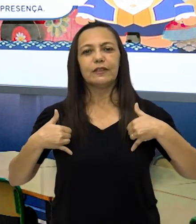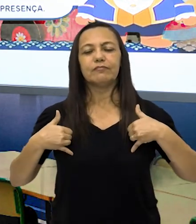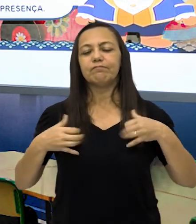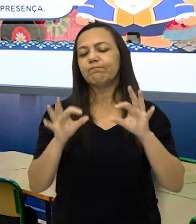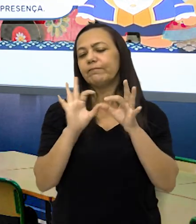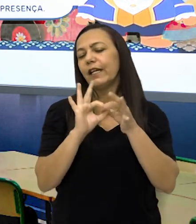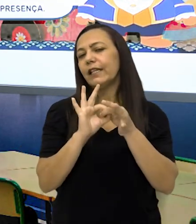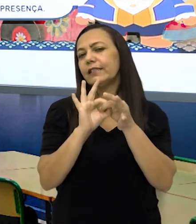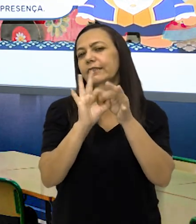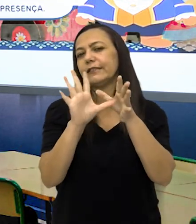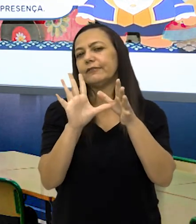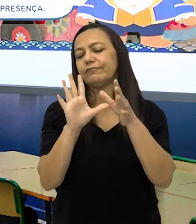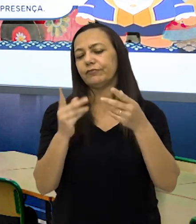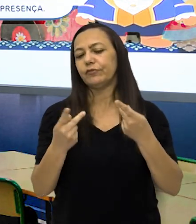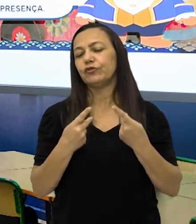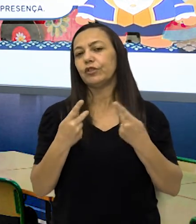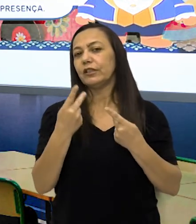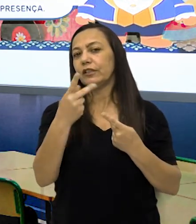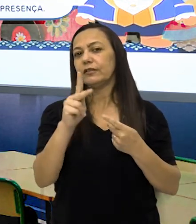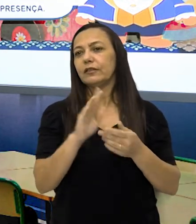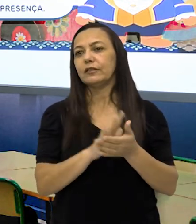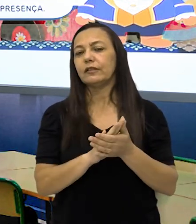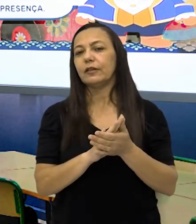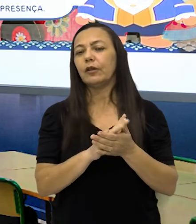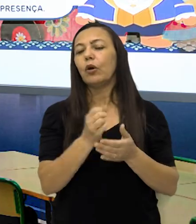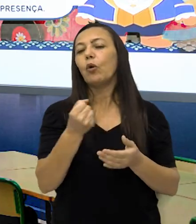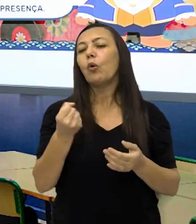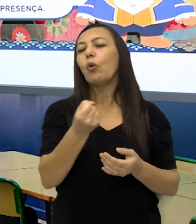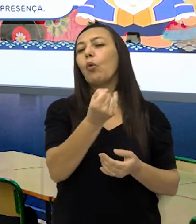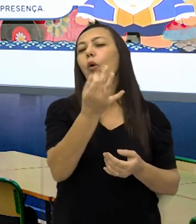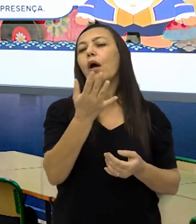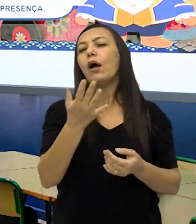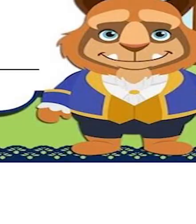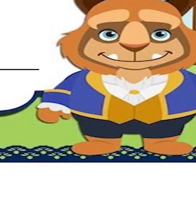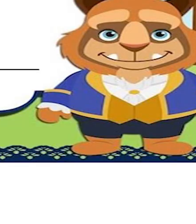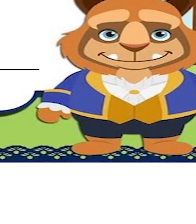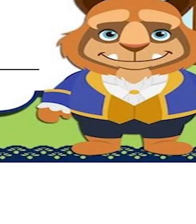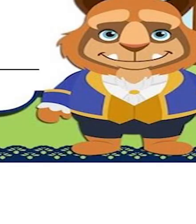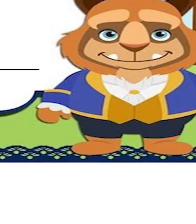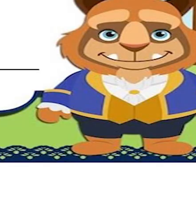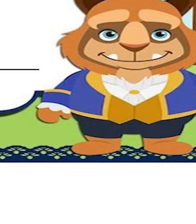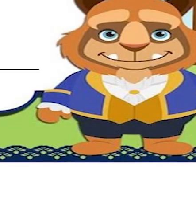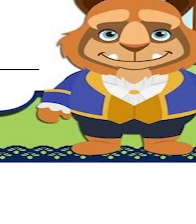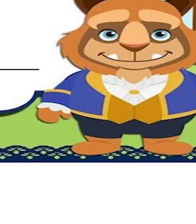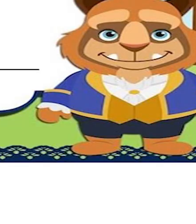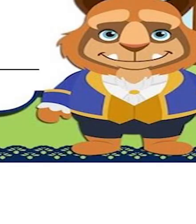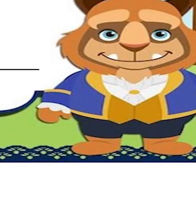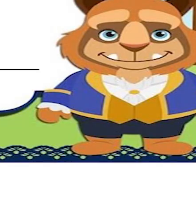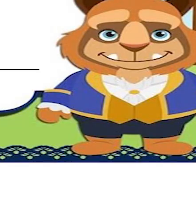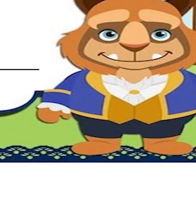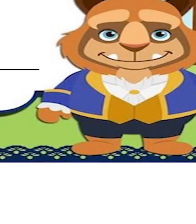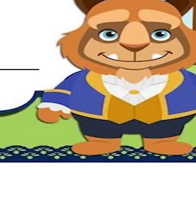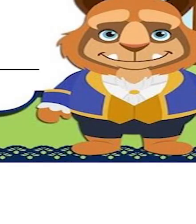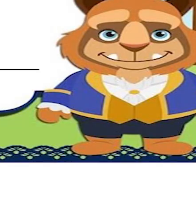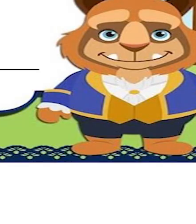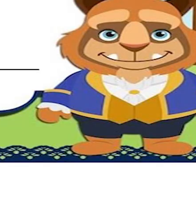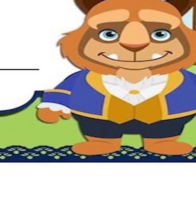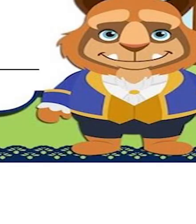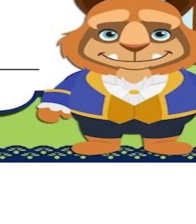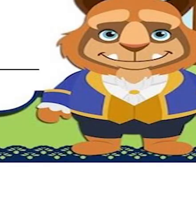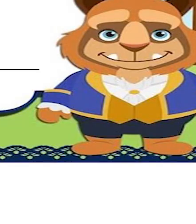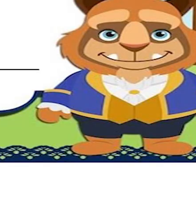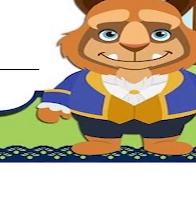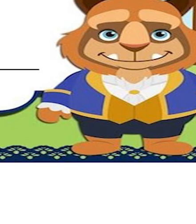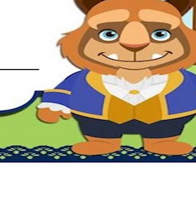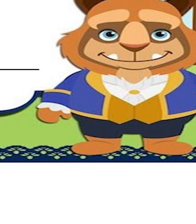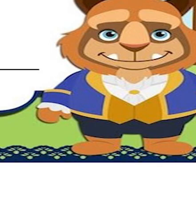que você quiser. Você vai comemorar quantos anos? Você vai colocar assim. Vou comemorar meus. Quantos